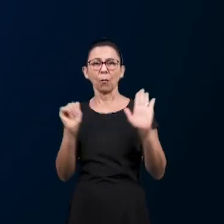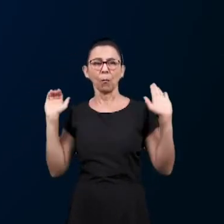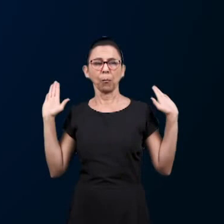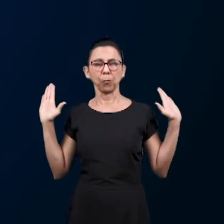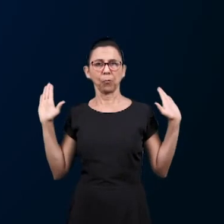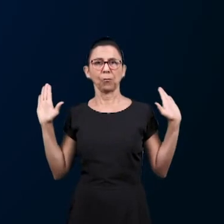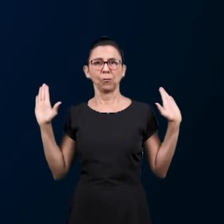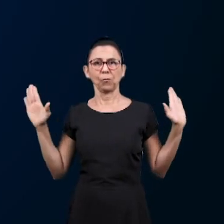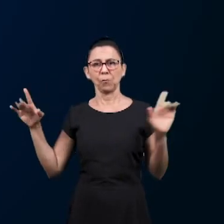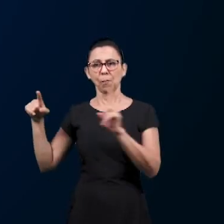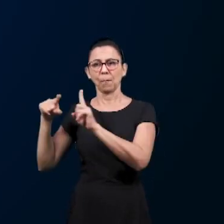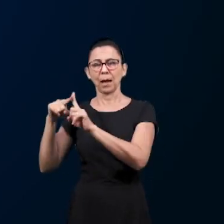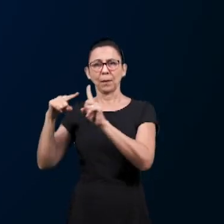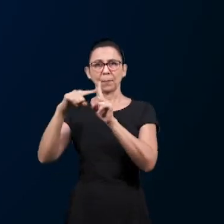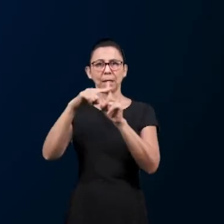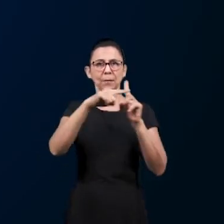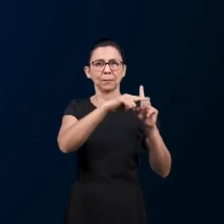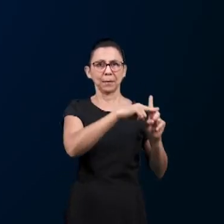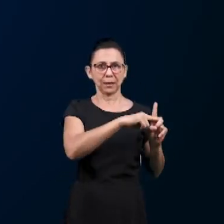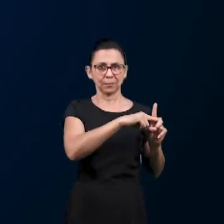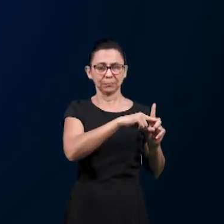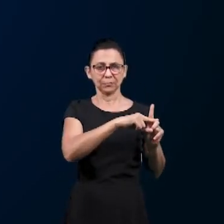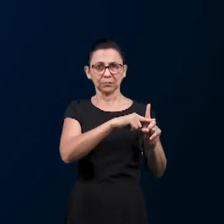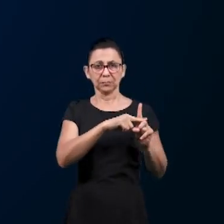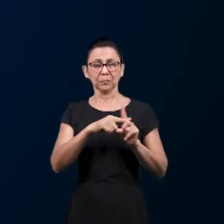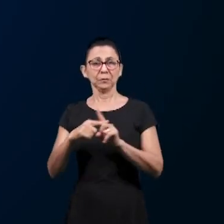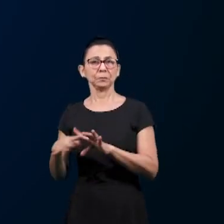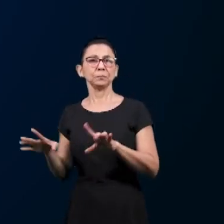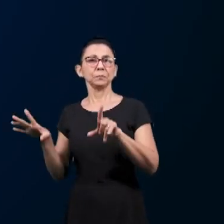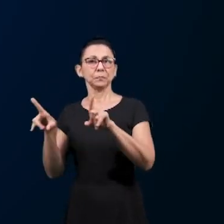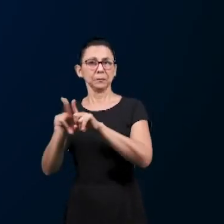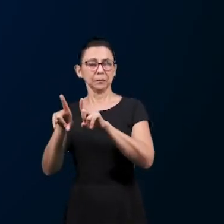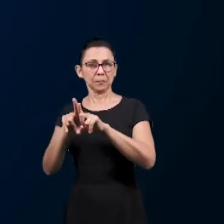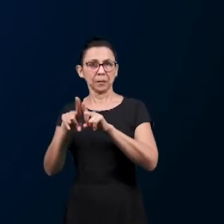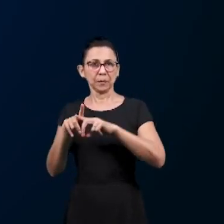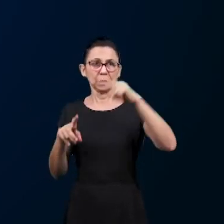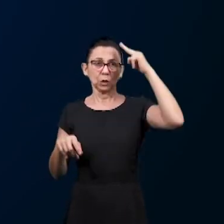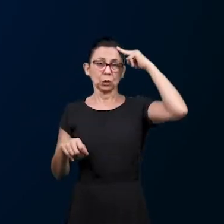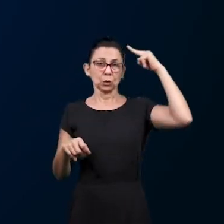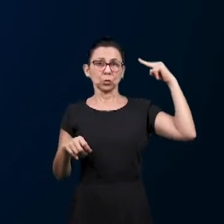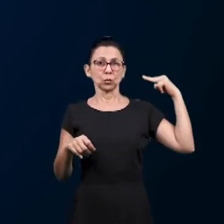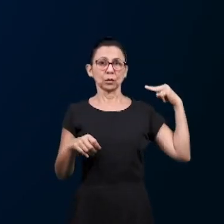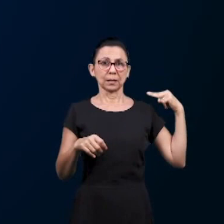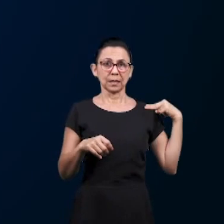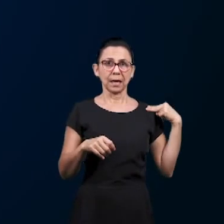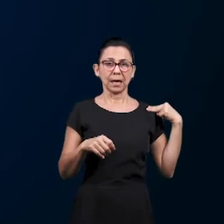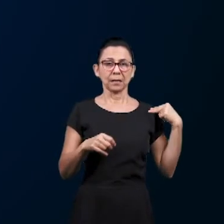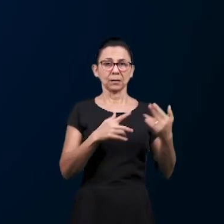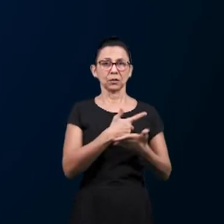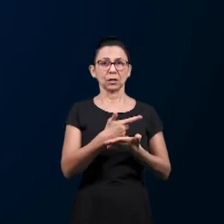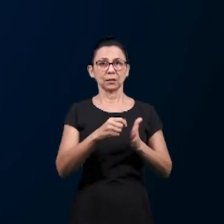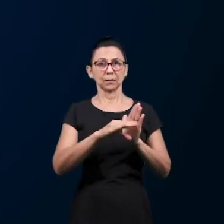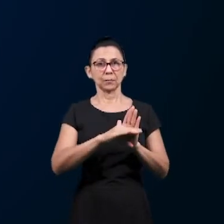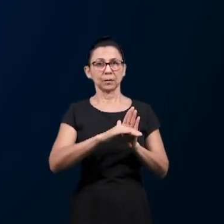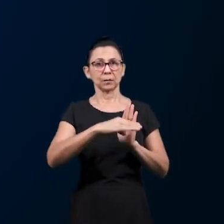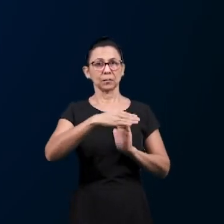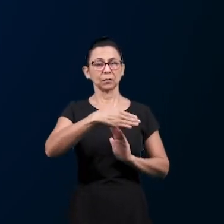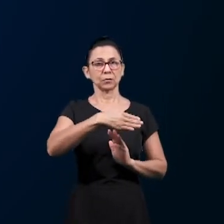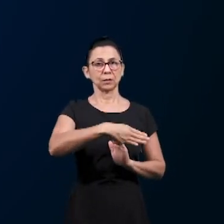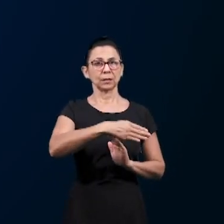Além disso, José saiu da prisão para ser o segundo do reino, conforme a palavra nos fala em Gênesis 41.